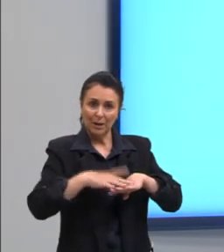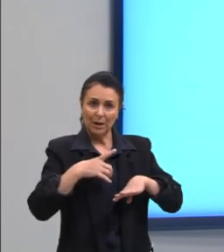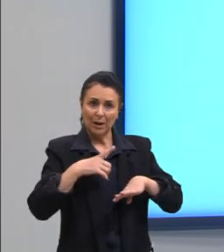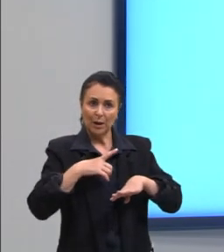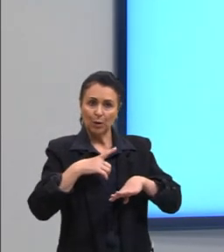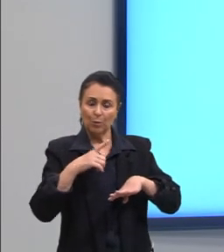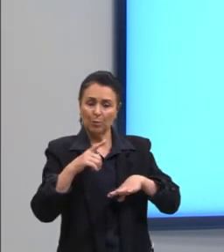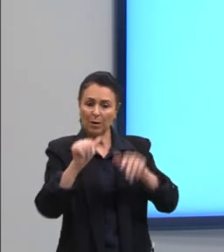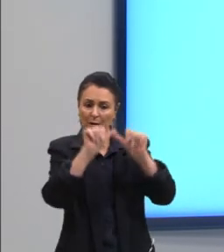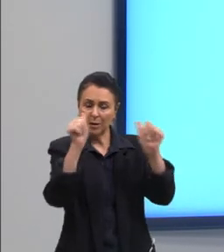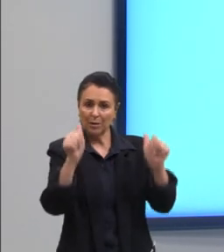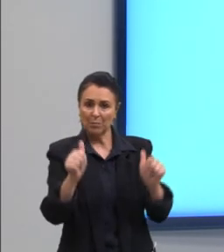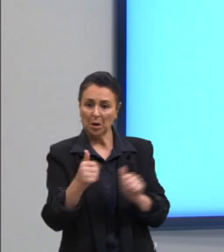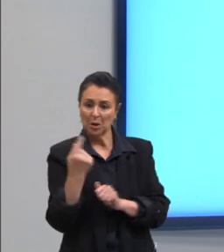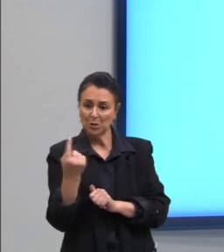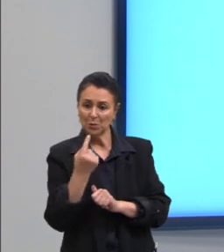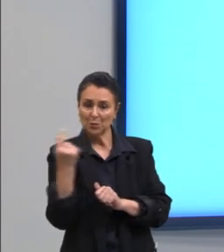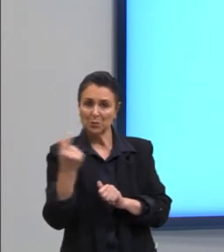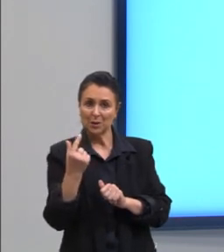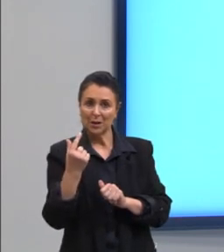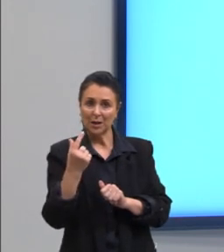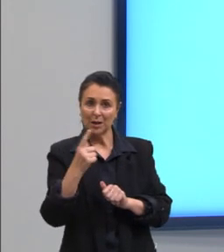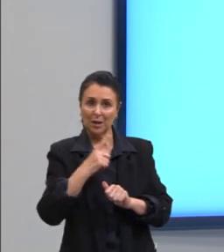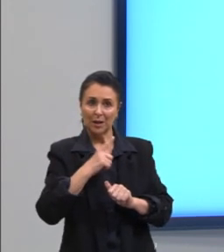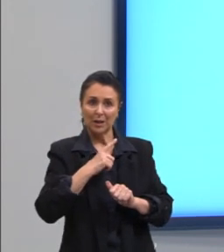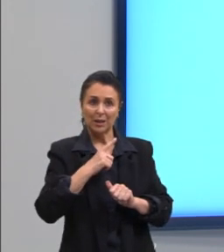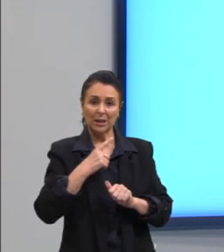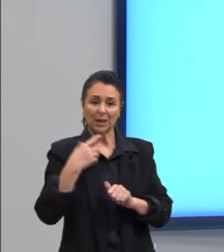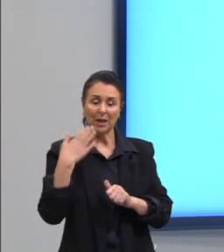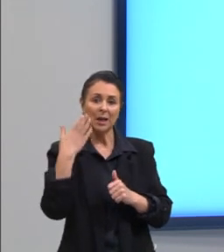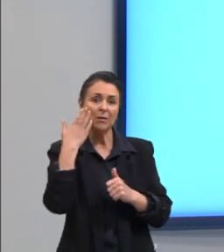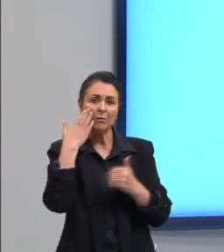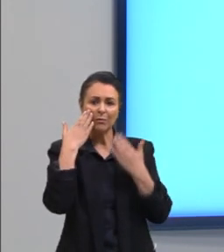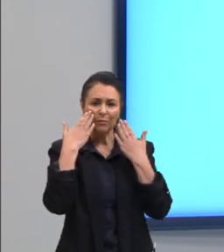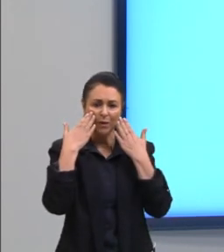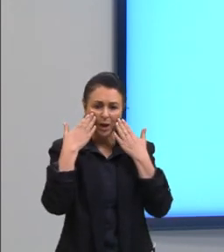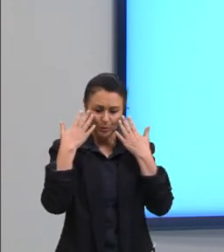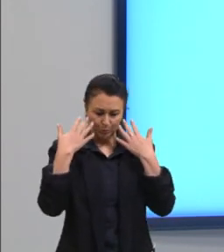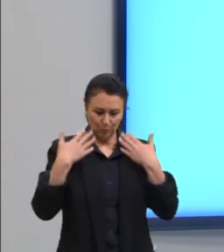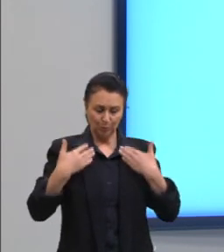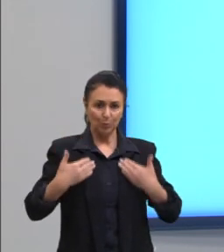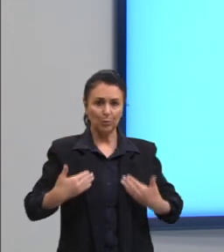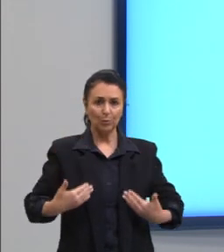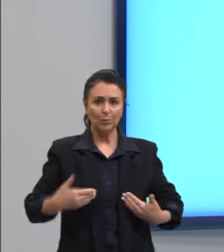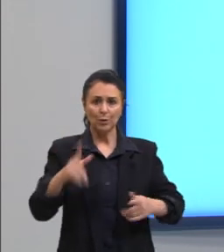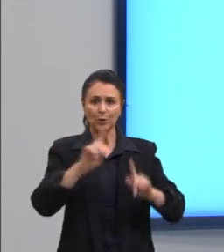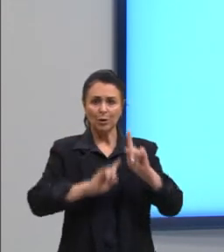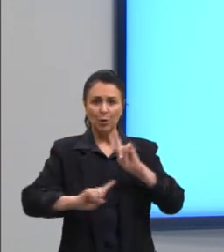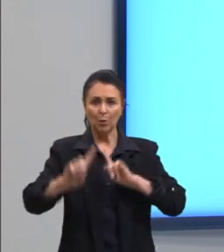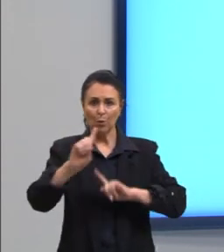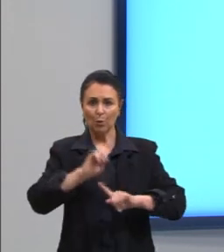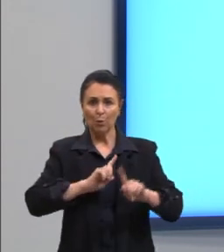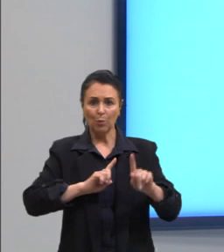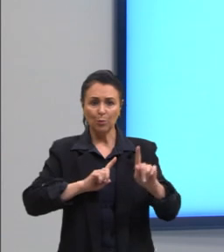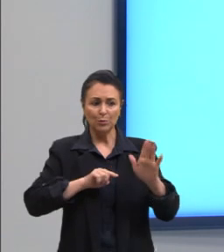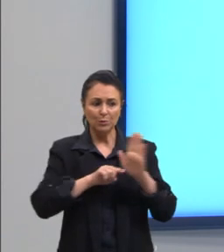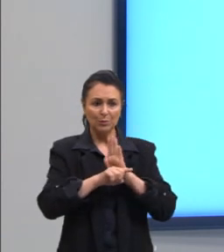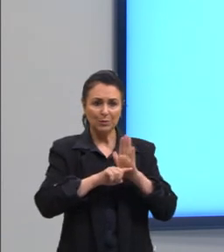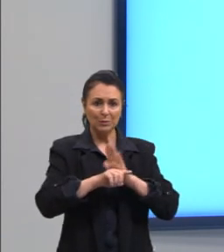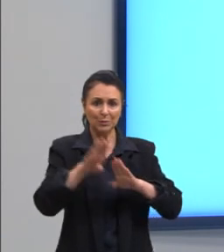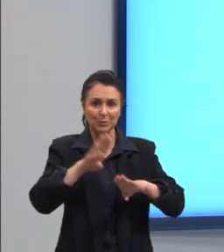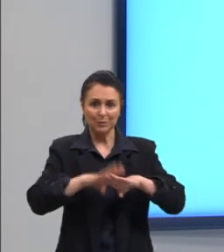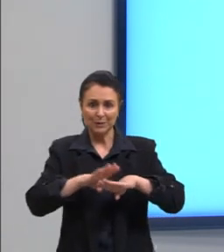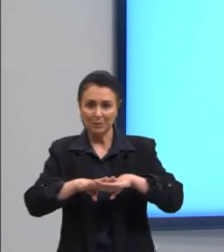única com um conjunto das faces, ou bustos, de alguns matemáticos e filósofos